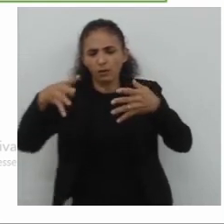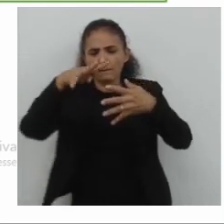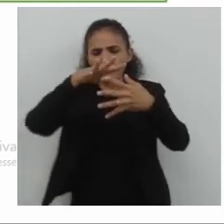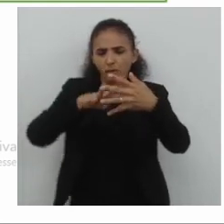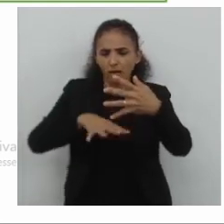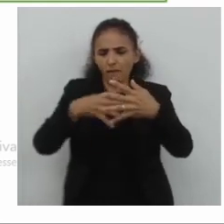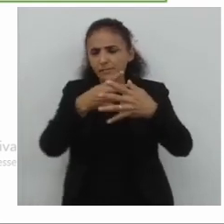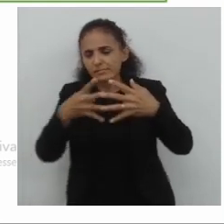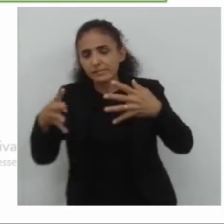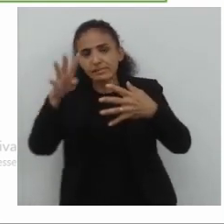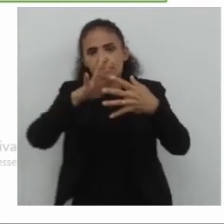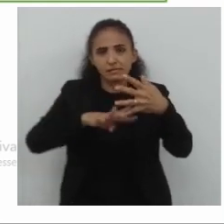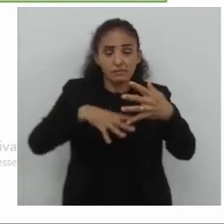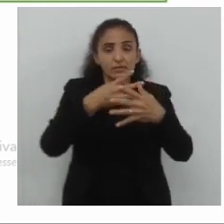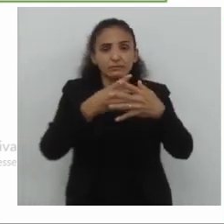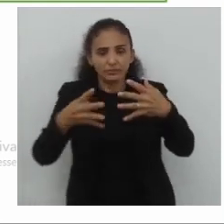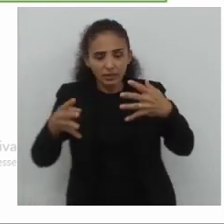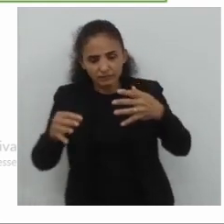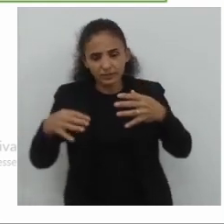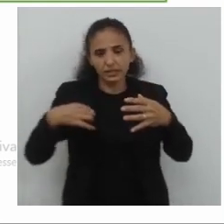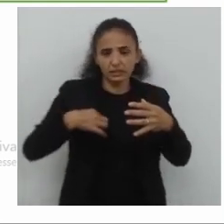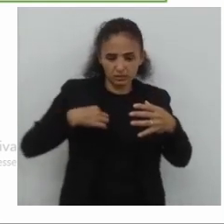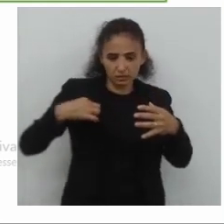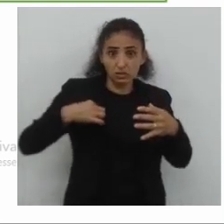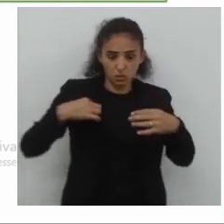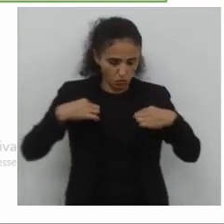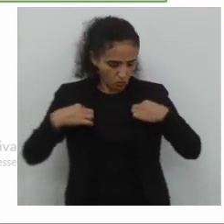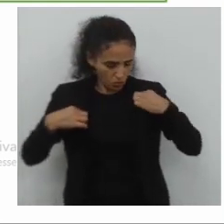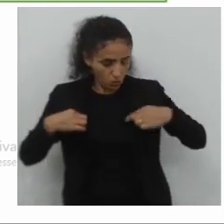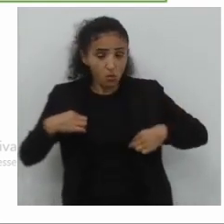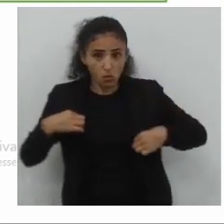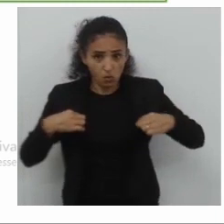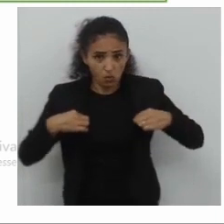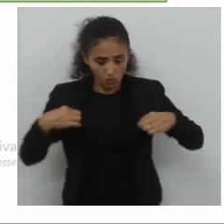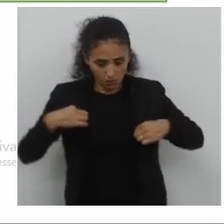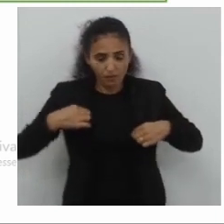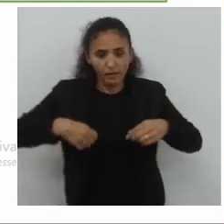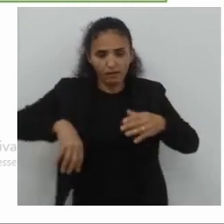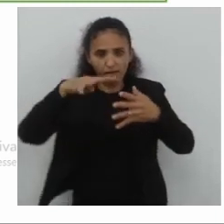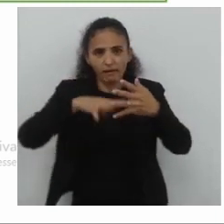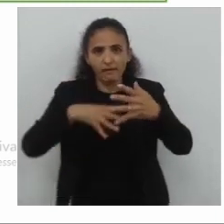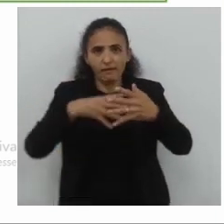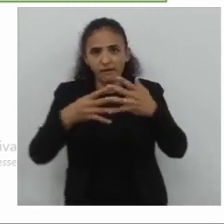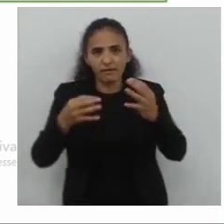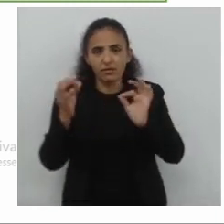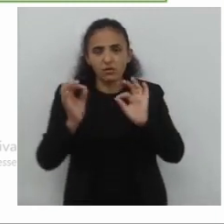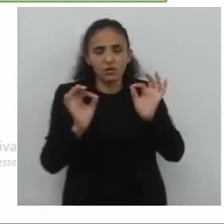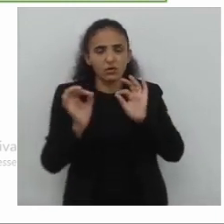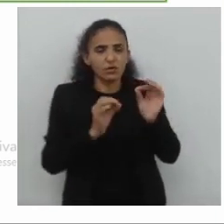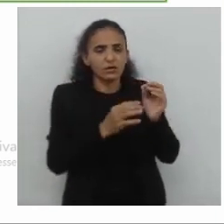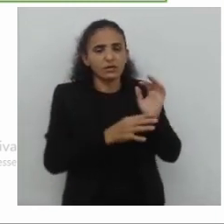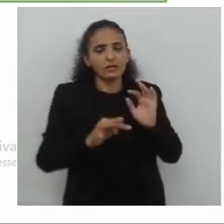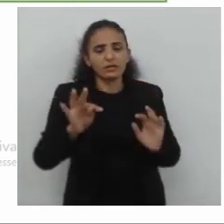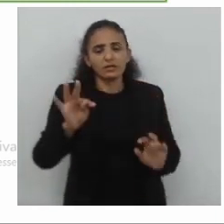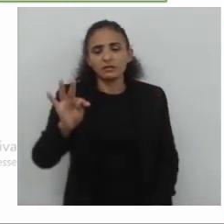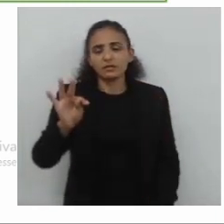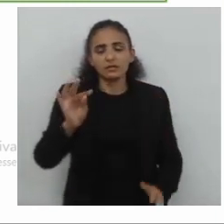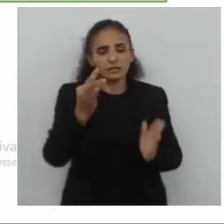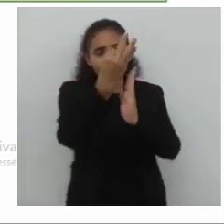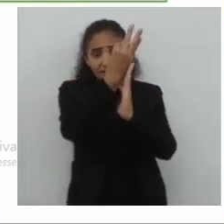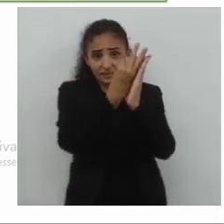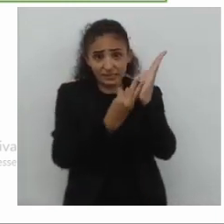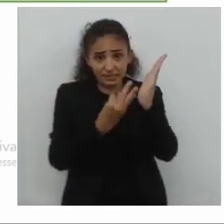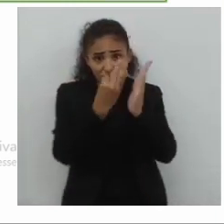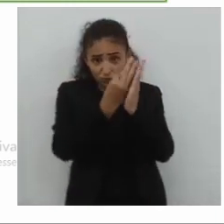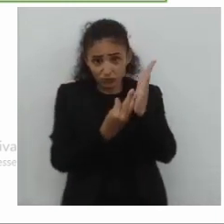justamente, eu os trouxe para que vocês observem, e meditem que texto é como tecido, é aquilo